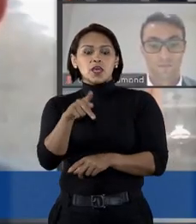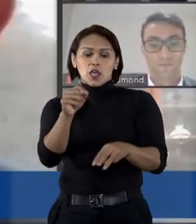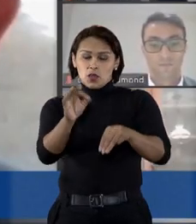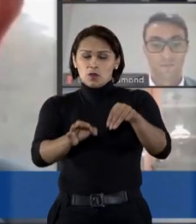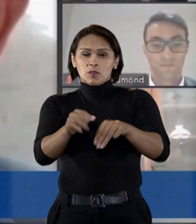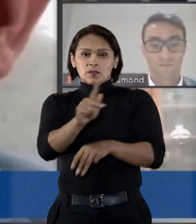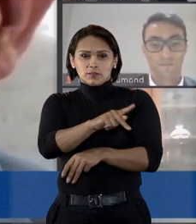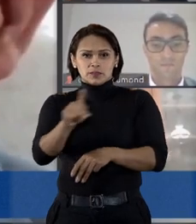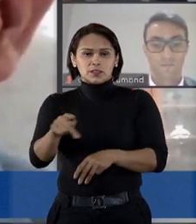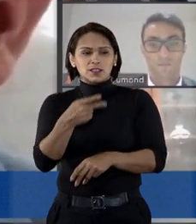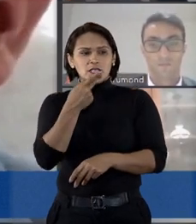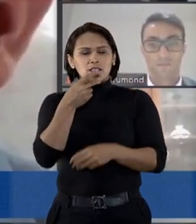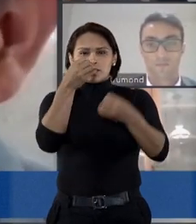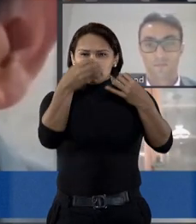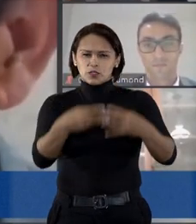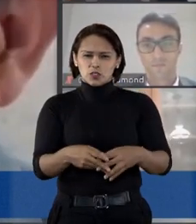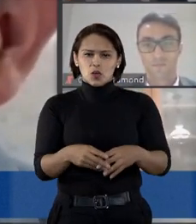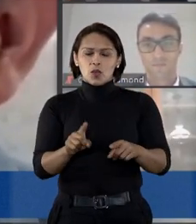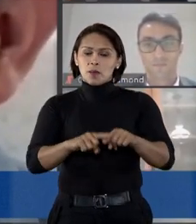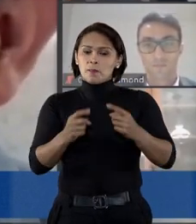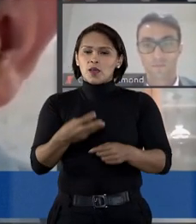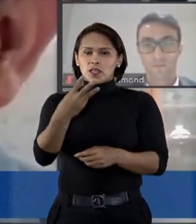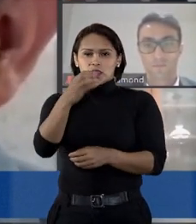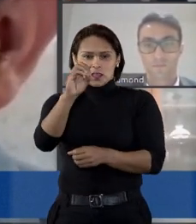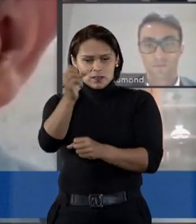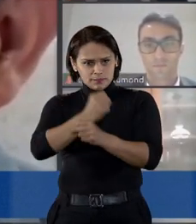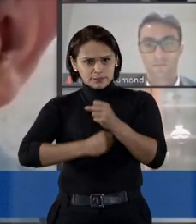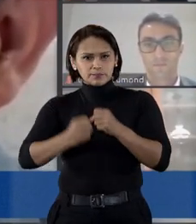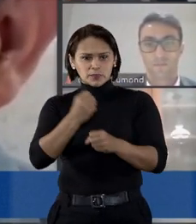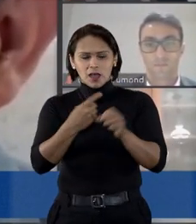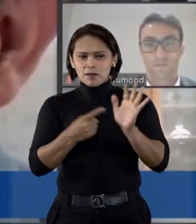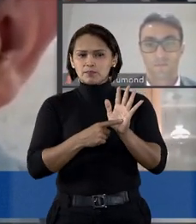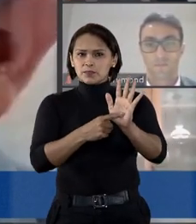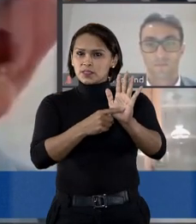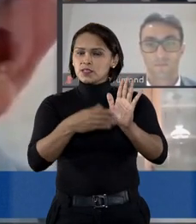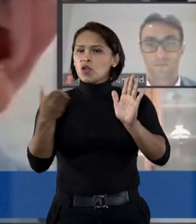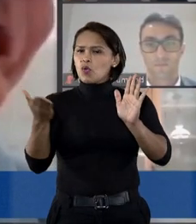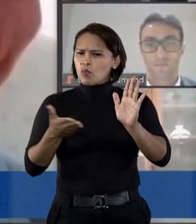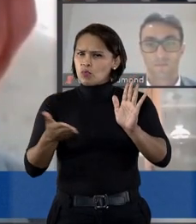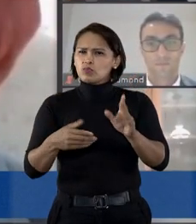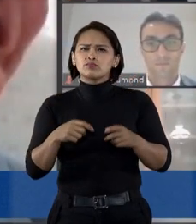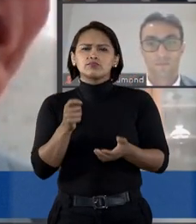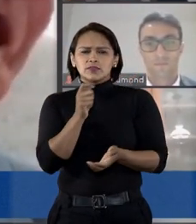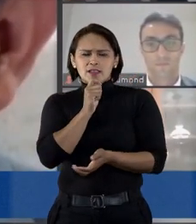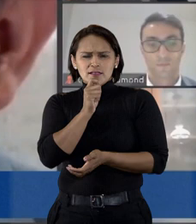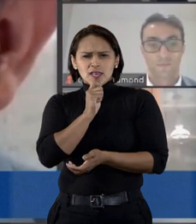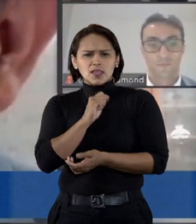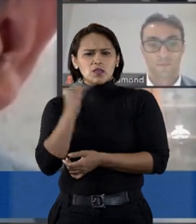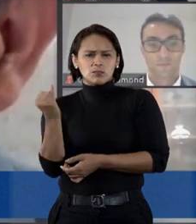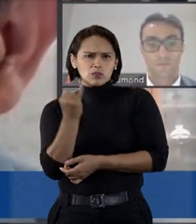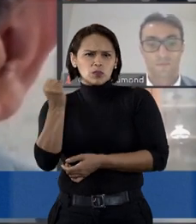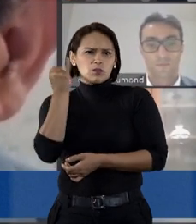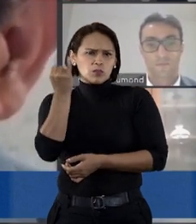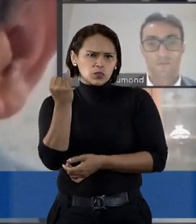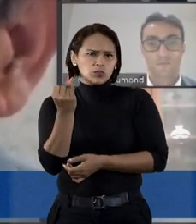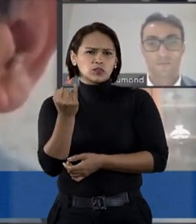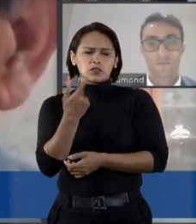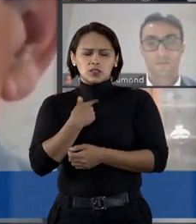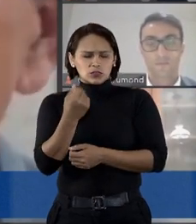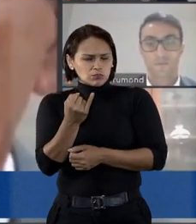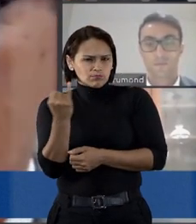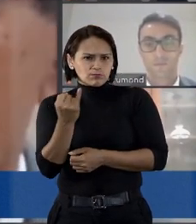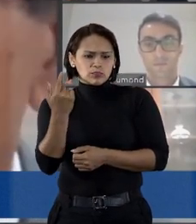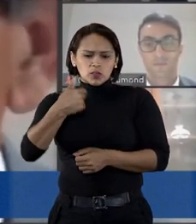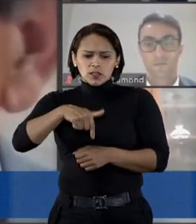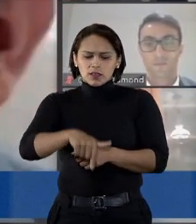Martins fez questão de dizer que, apesar das três décadas, o CDC se apresenta, ainda hoje, como uma legislação atual e